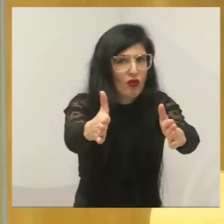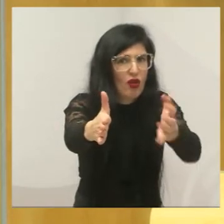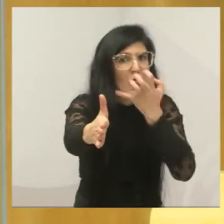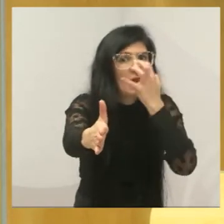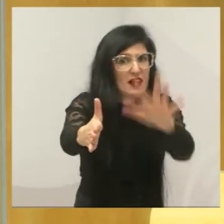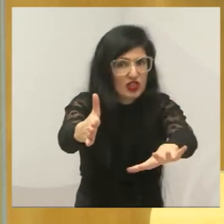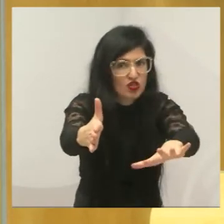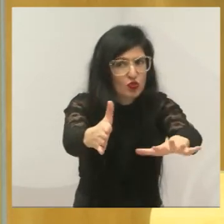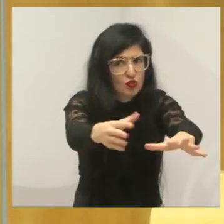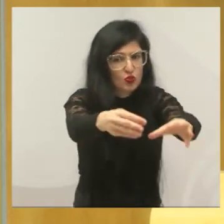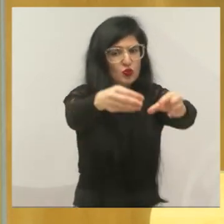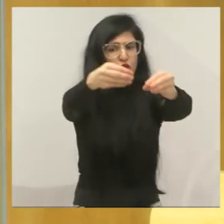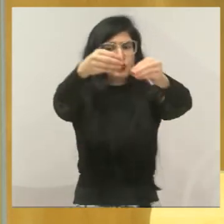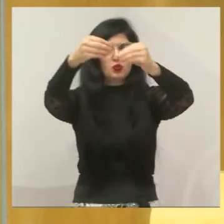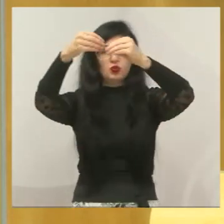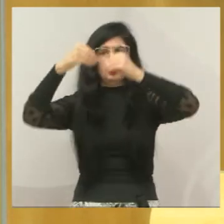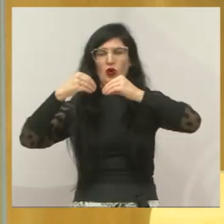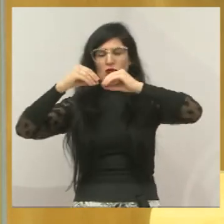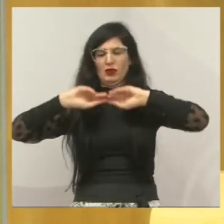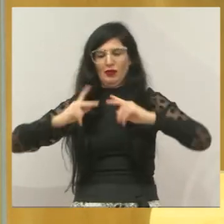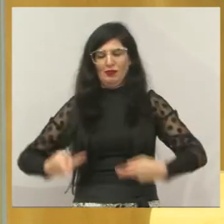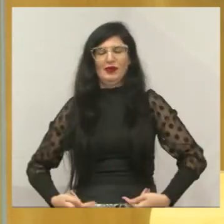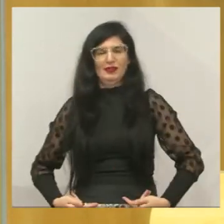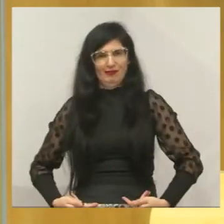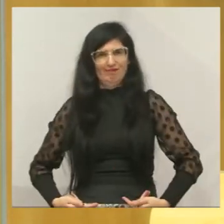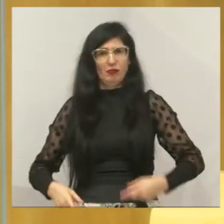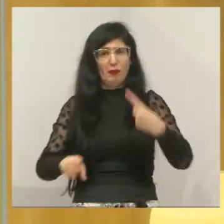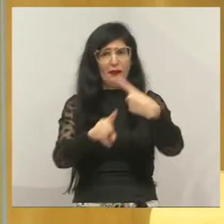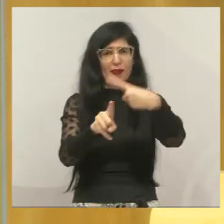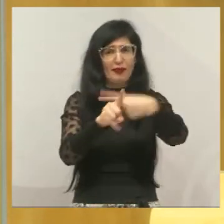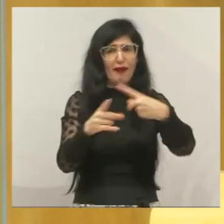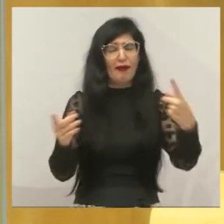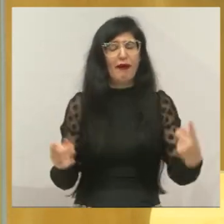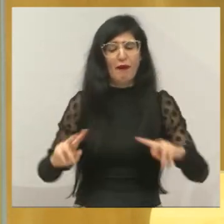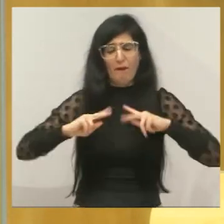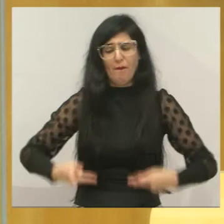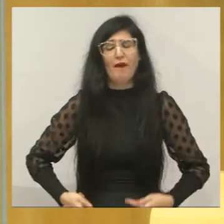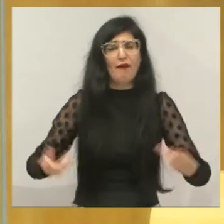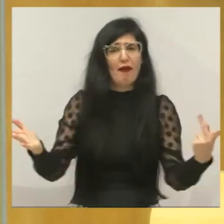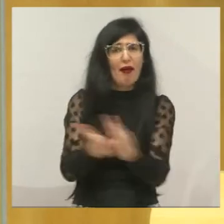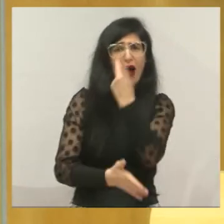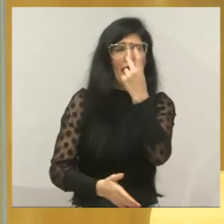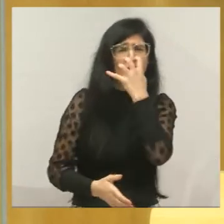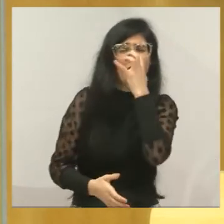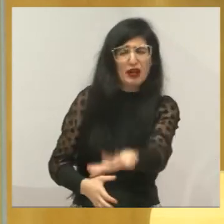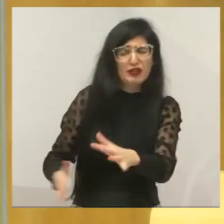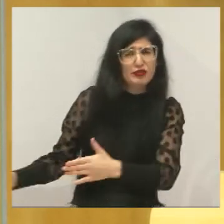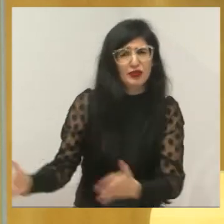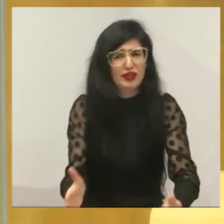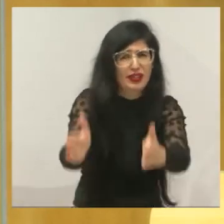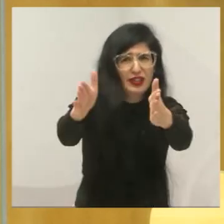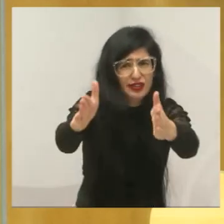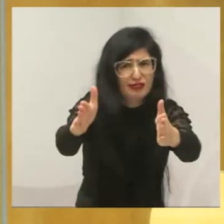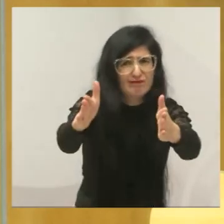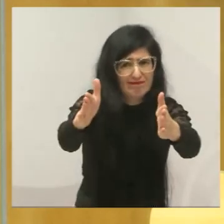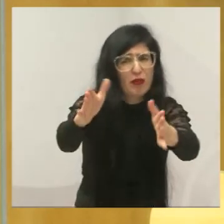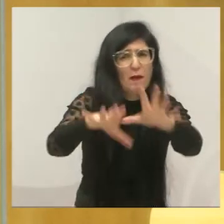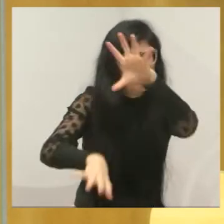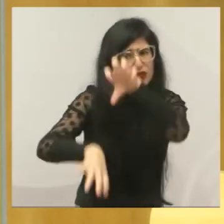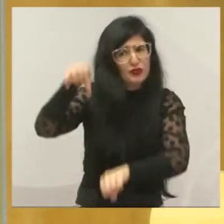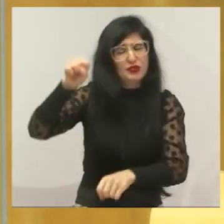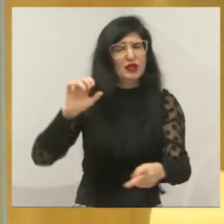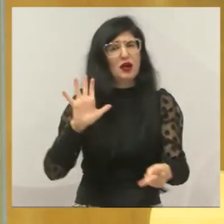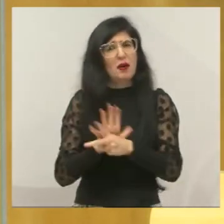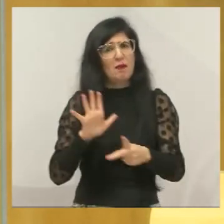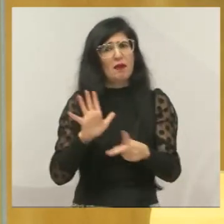nós não fizermos a nossa parte, nossos rios, nossas matas, tendem a destruir